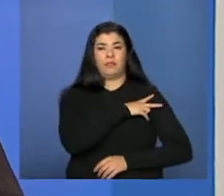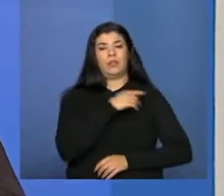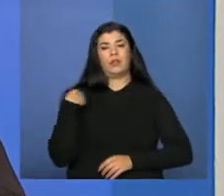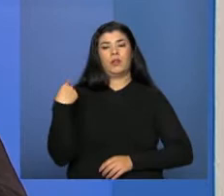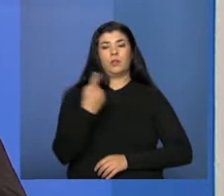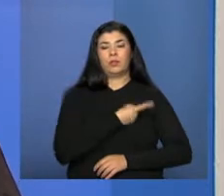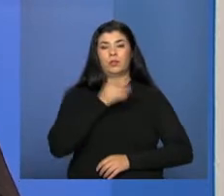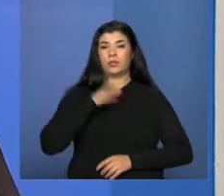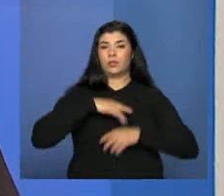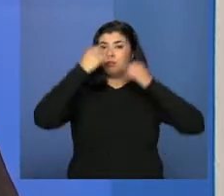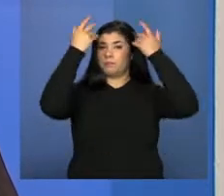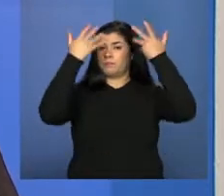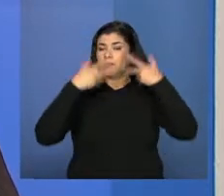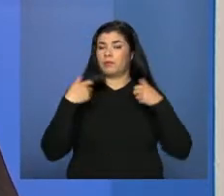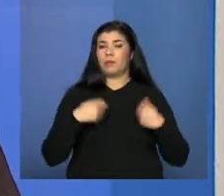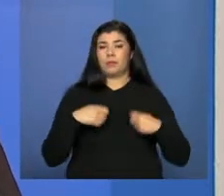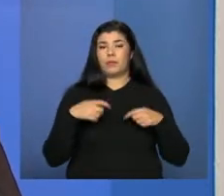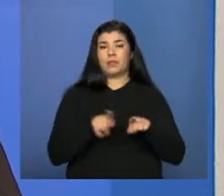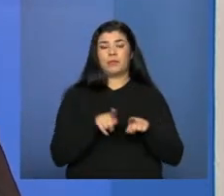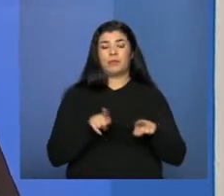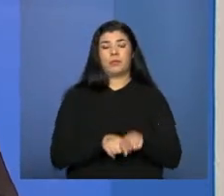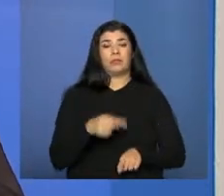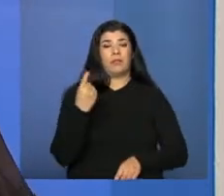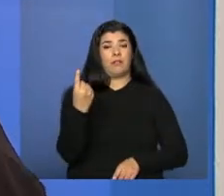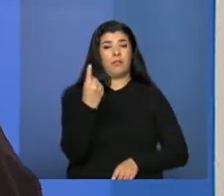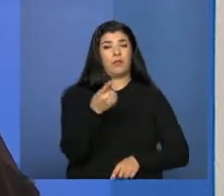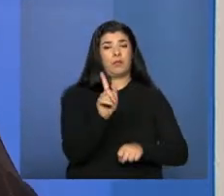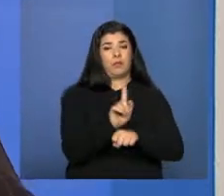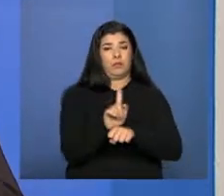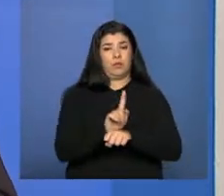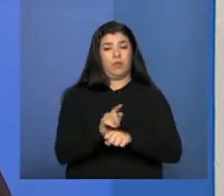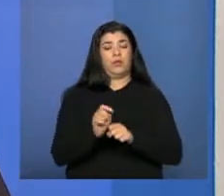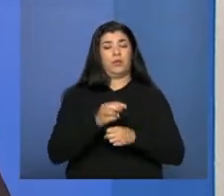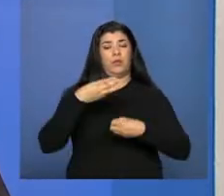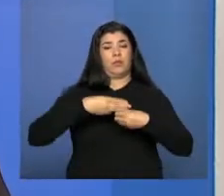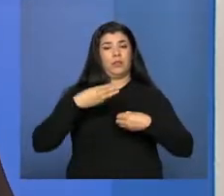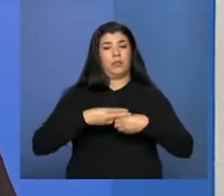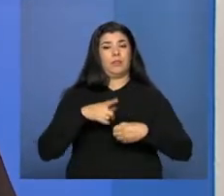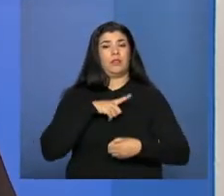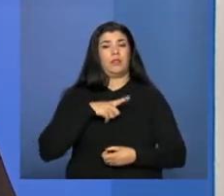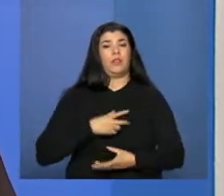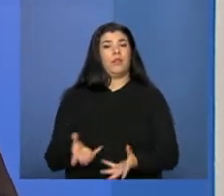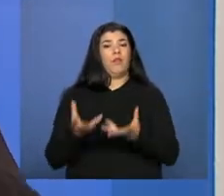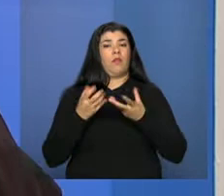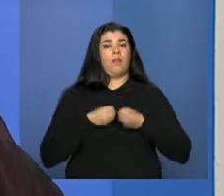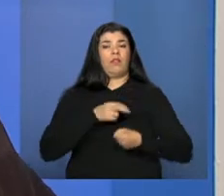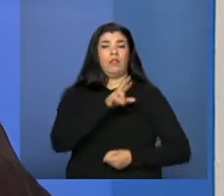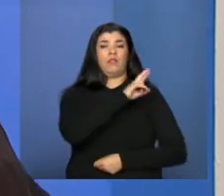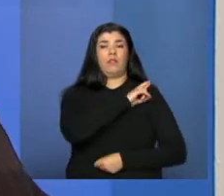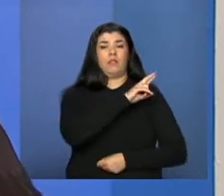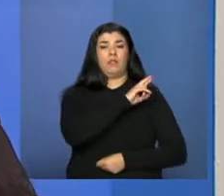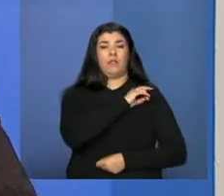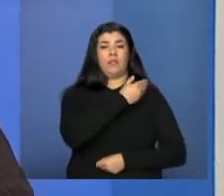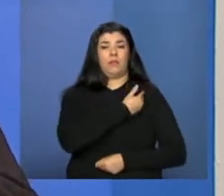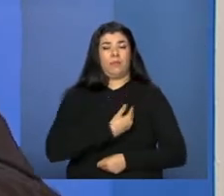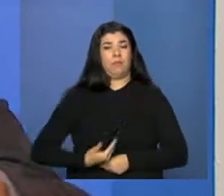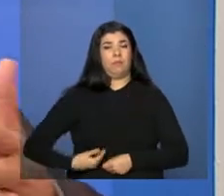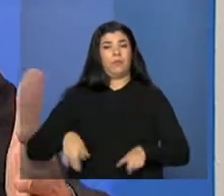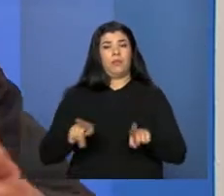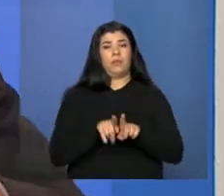estamos falando que nós devemos os gestores municipais, ancorados na sua responsabilidade pública, de